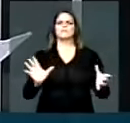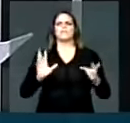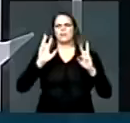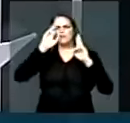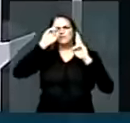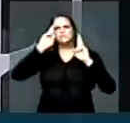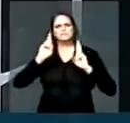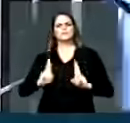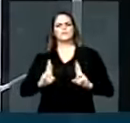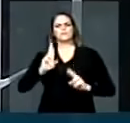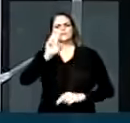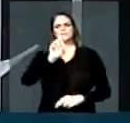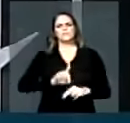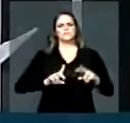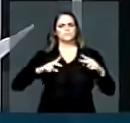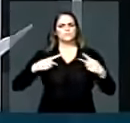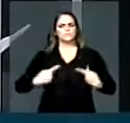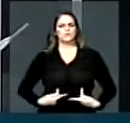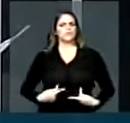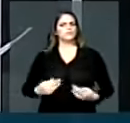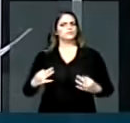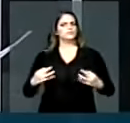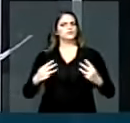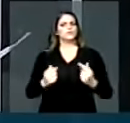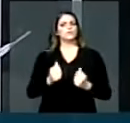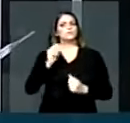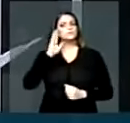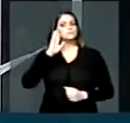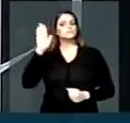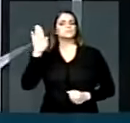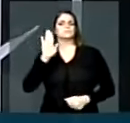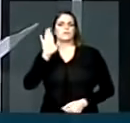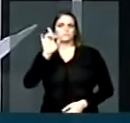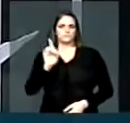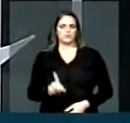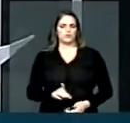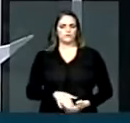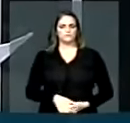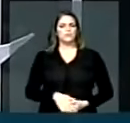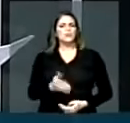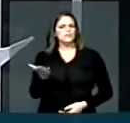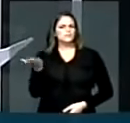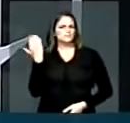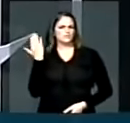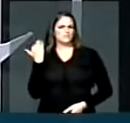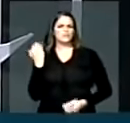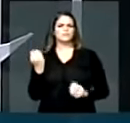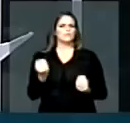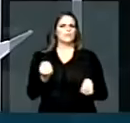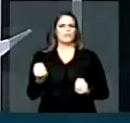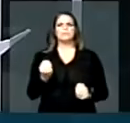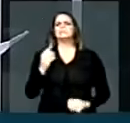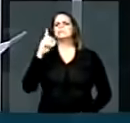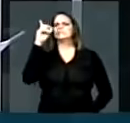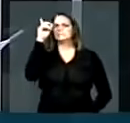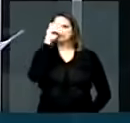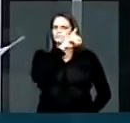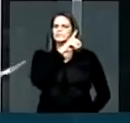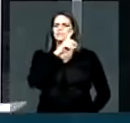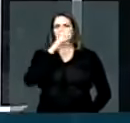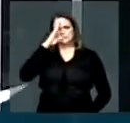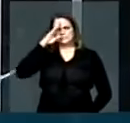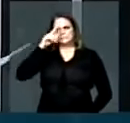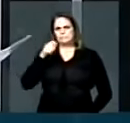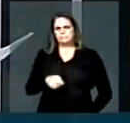direitos humanos e pelas garantias fundamentais. No Brasil, àquela altura, vivia momentos de ditadura e censura,